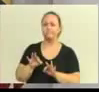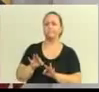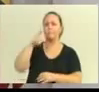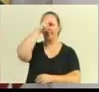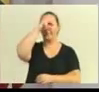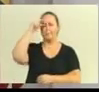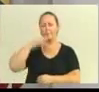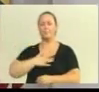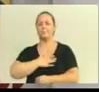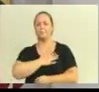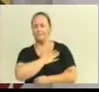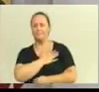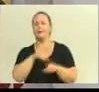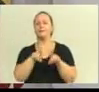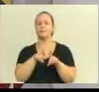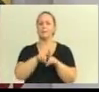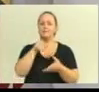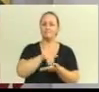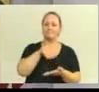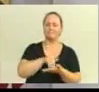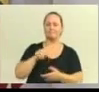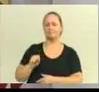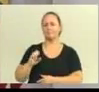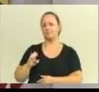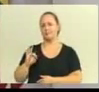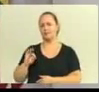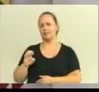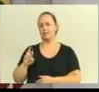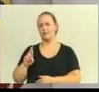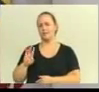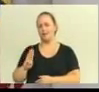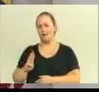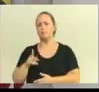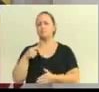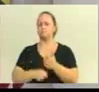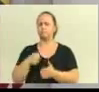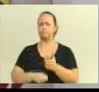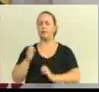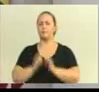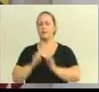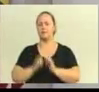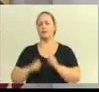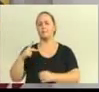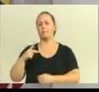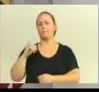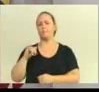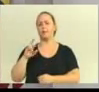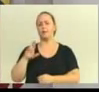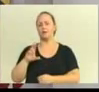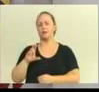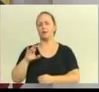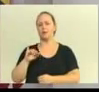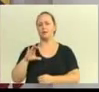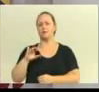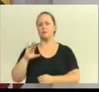municipal, o presidente do CETEB, têm cobrado diariamente da empresa Piracicabana as condições e as manutenções necessárias